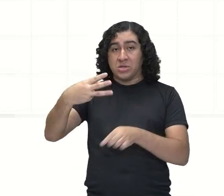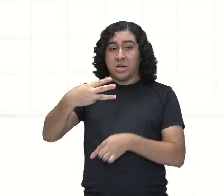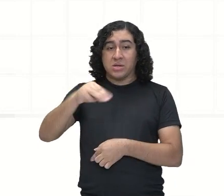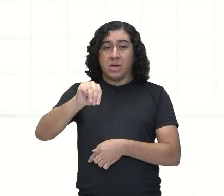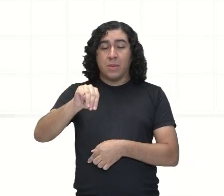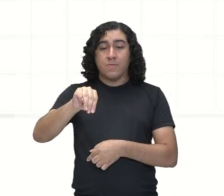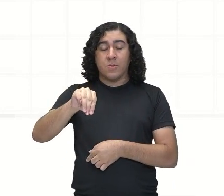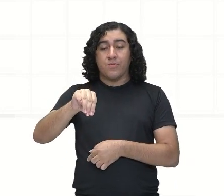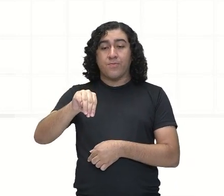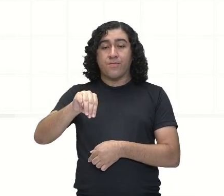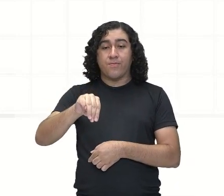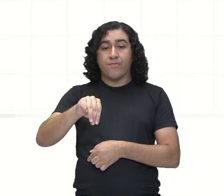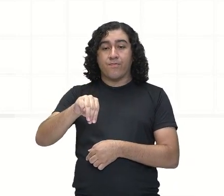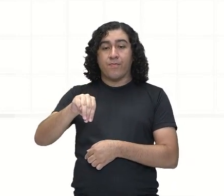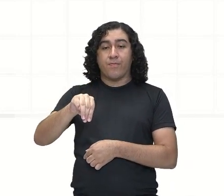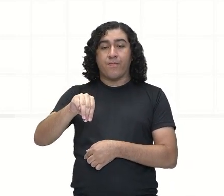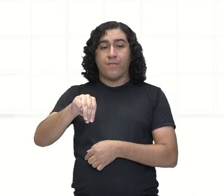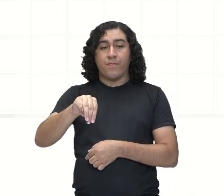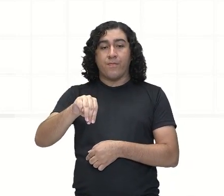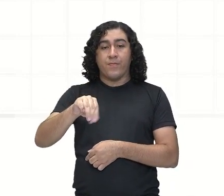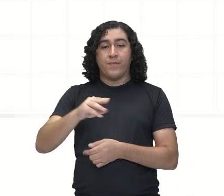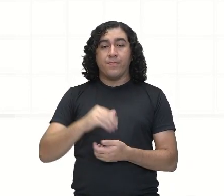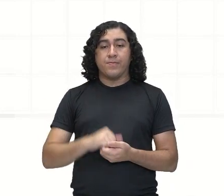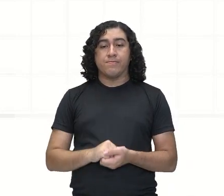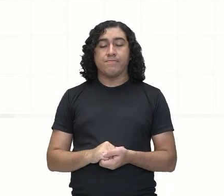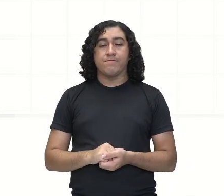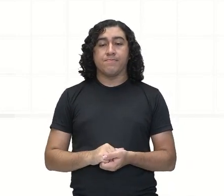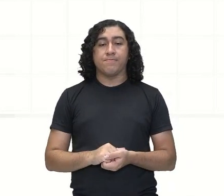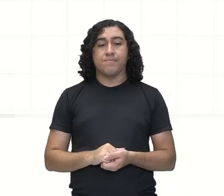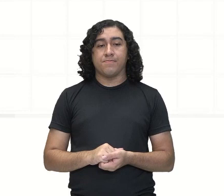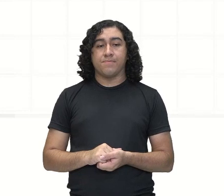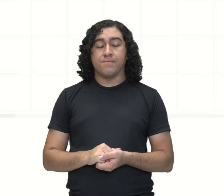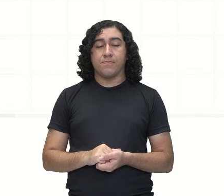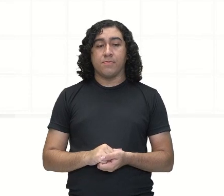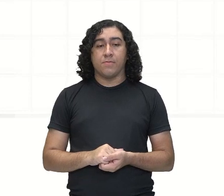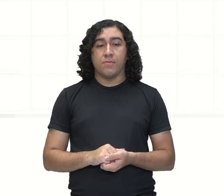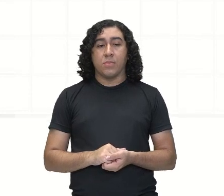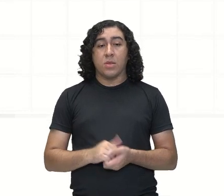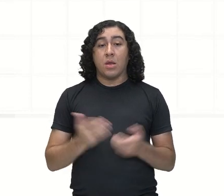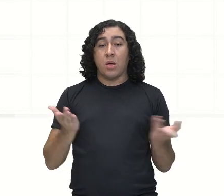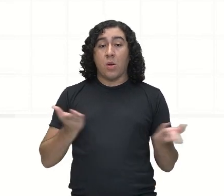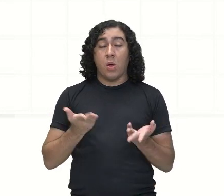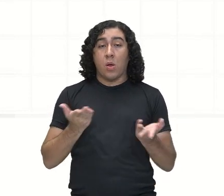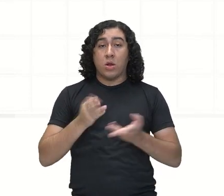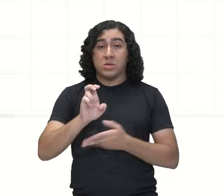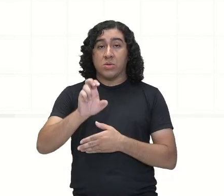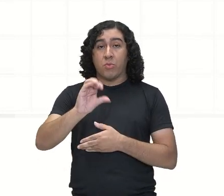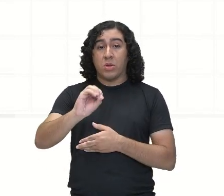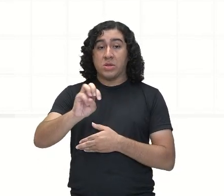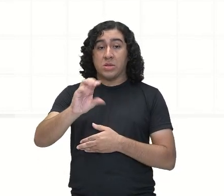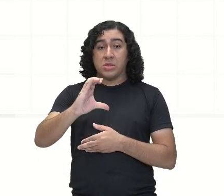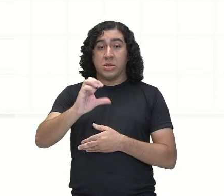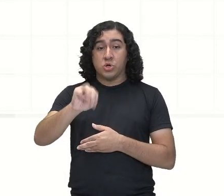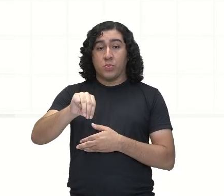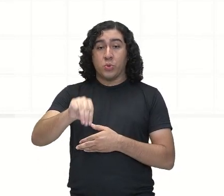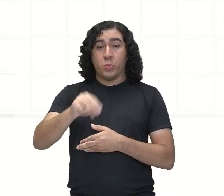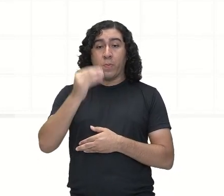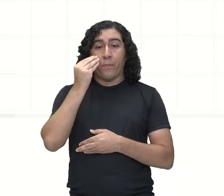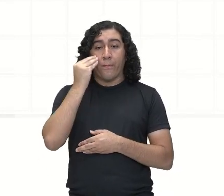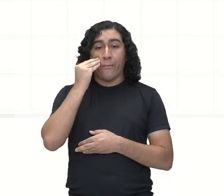6 metros é o diâmetro. Agora, vai ter mais 50 centímetros aqui. 50 centímetros.